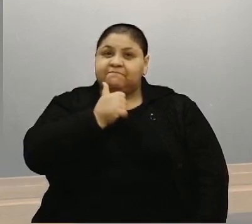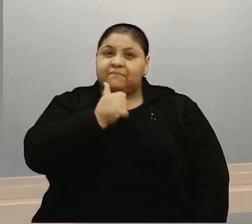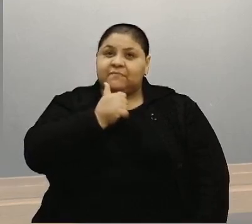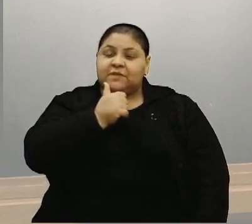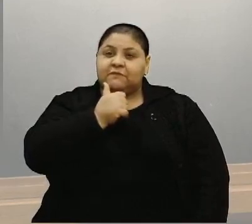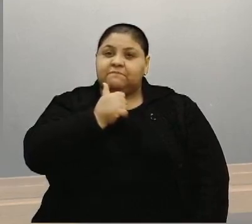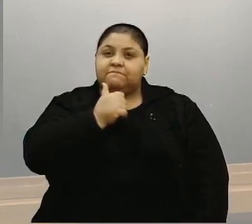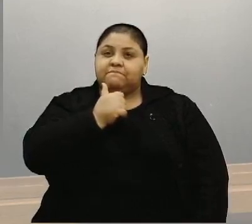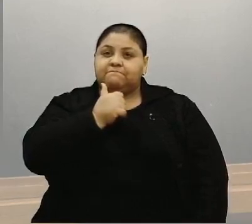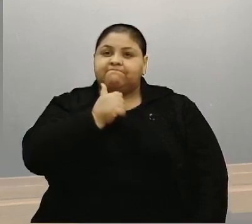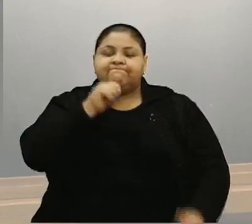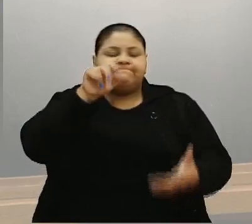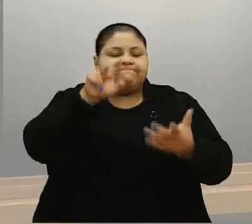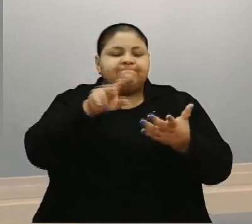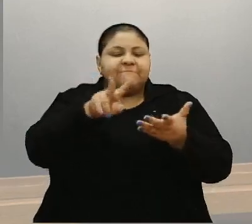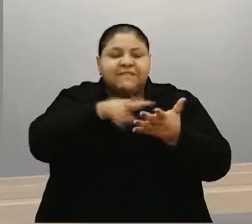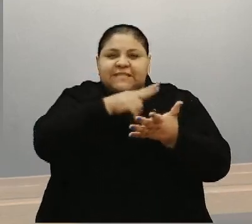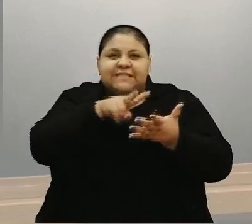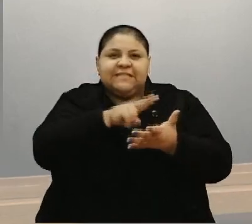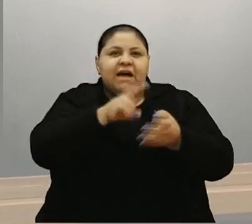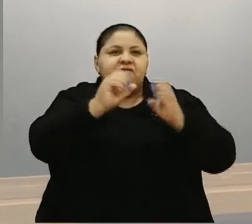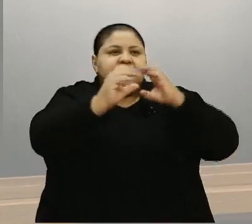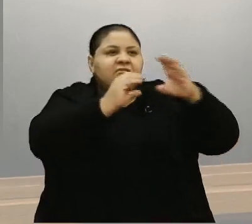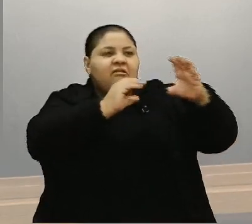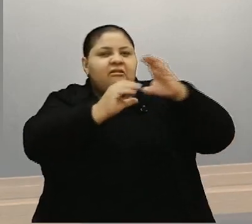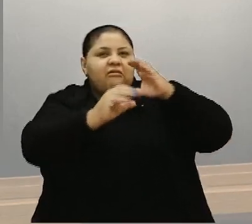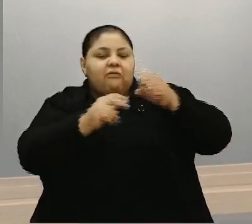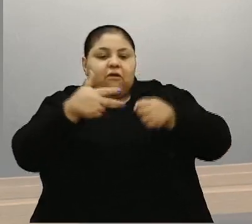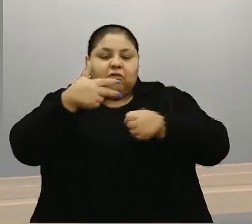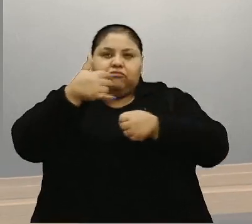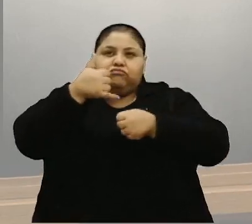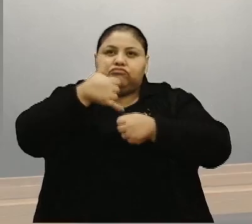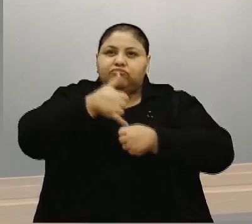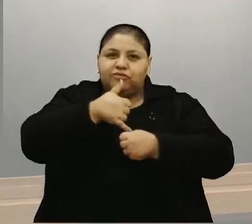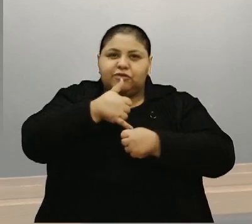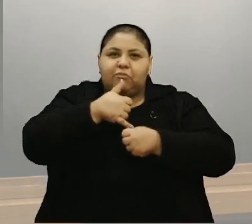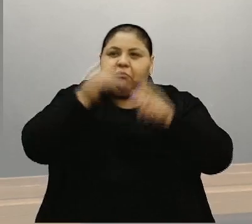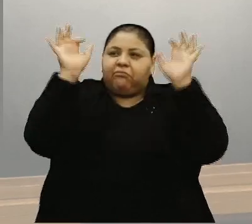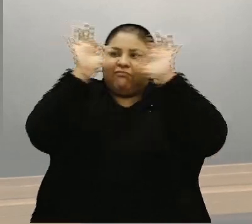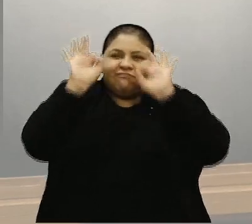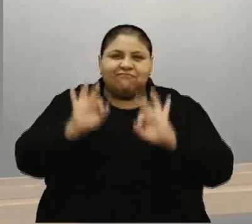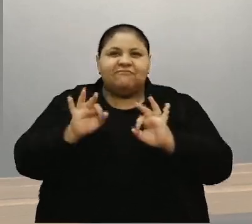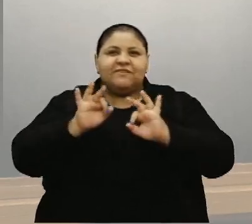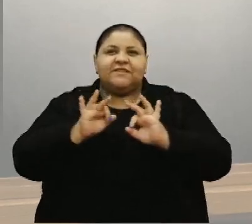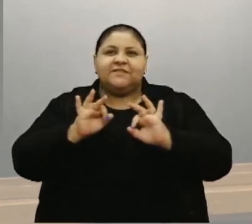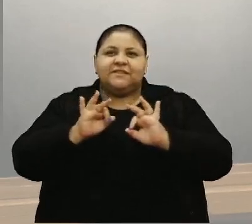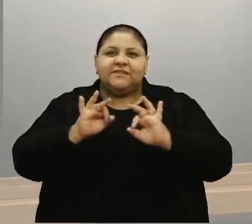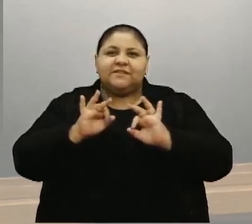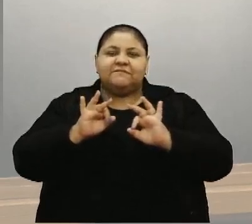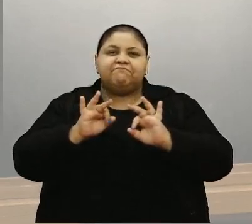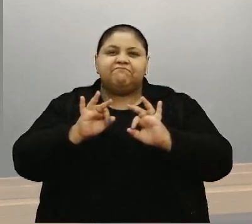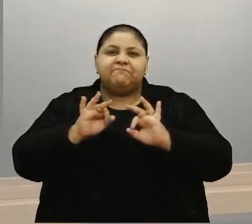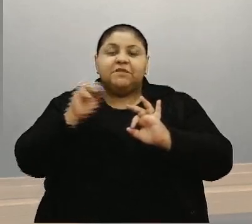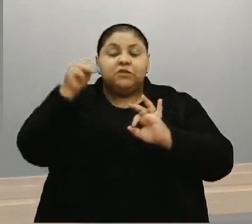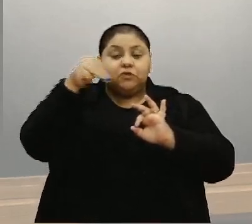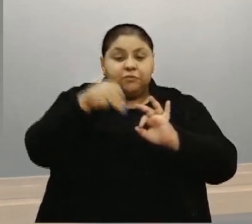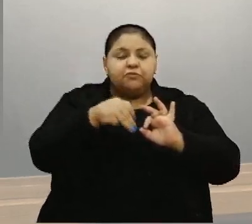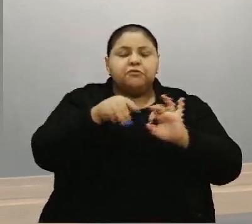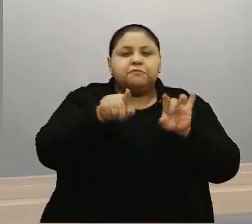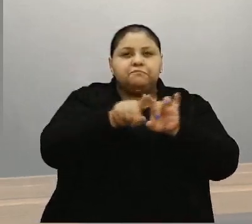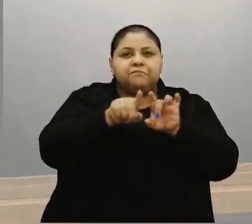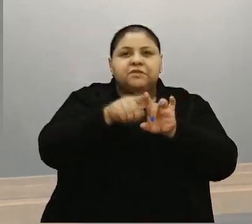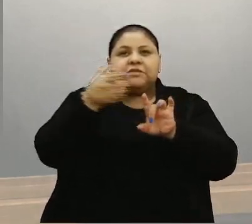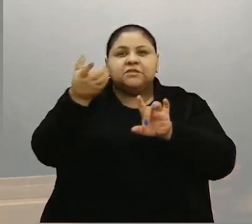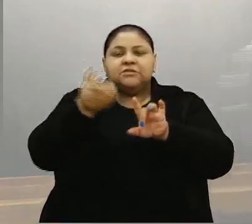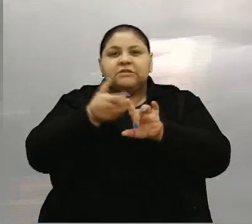tempo dançava, cantava, tomava chimarrão com muita alegria. E os minutinhos que me restam, eu quero fazer